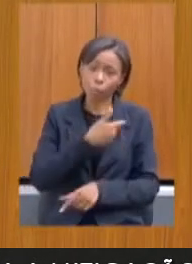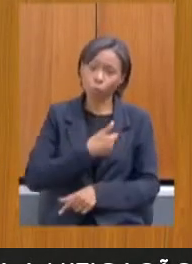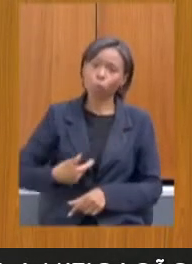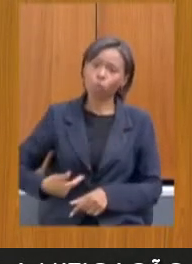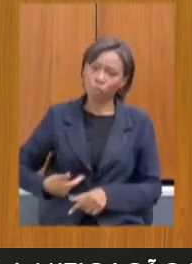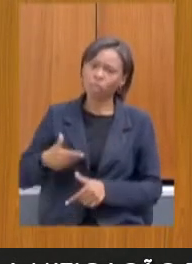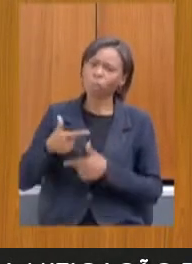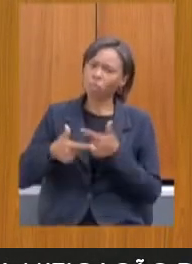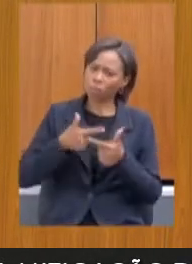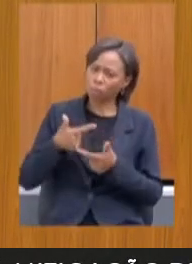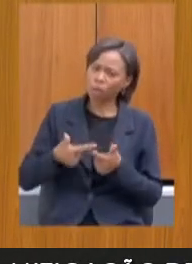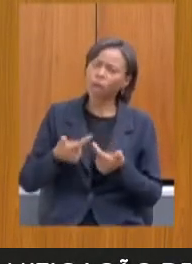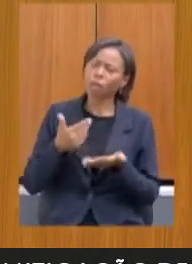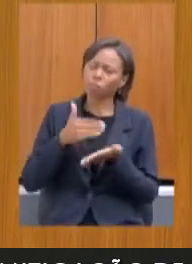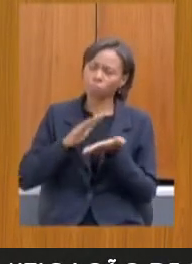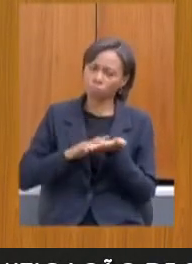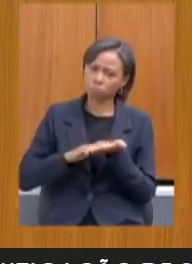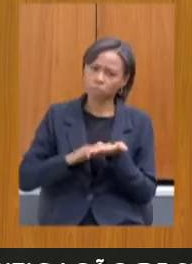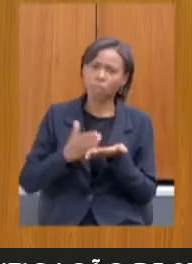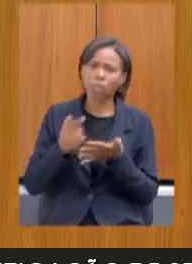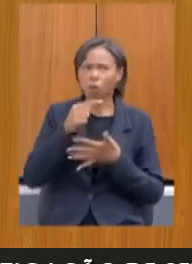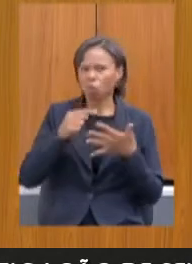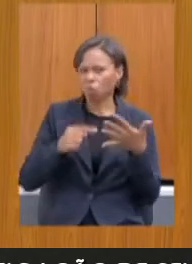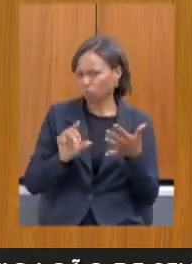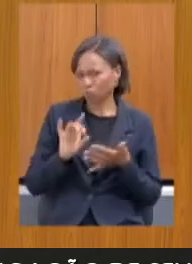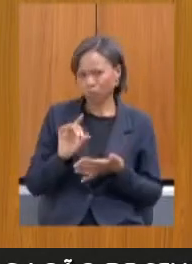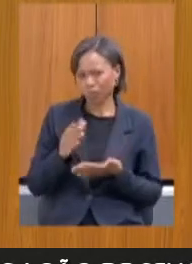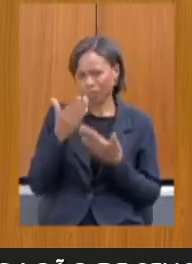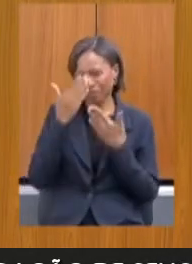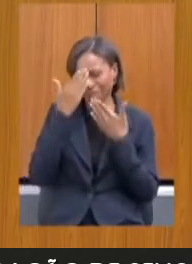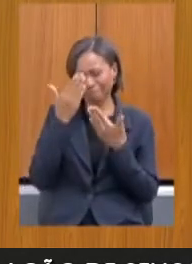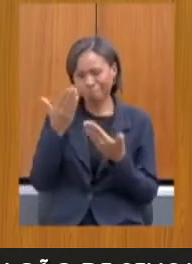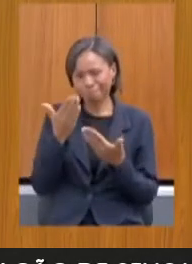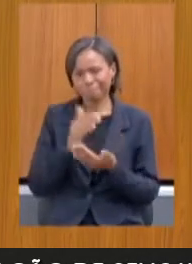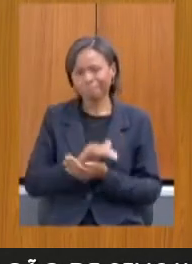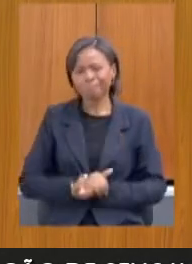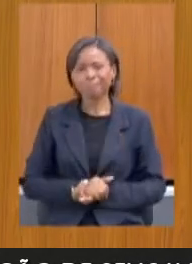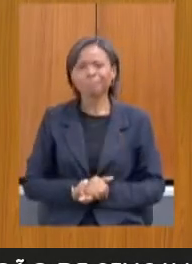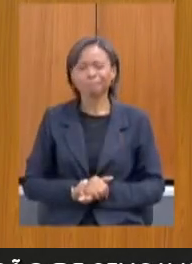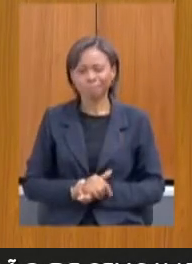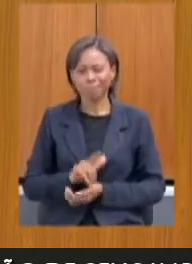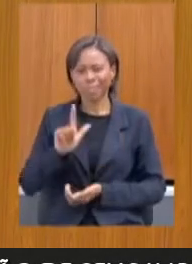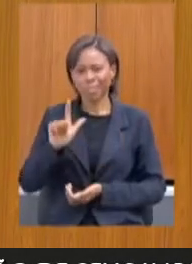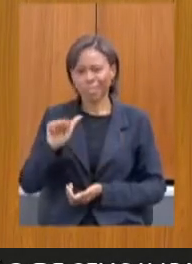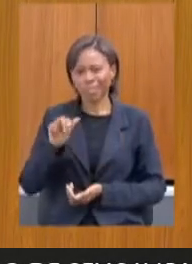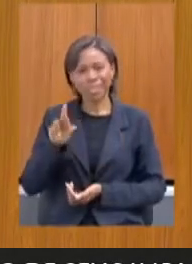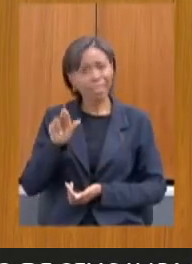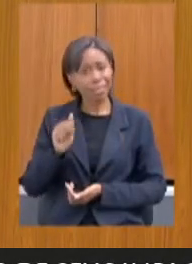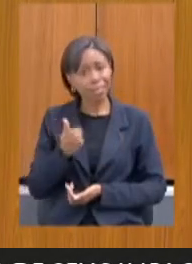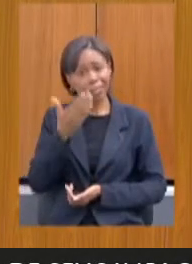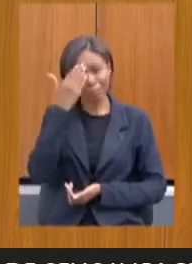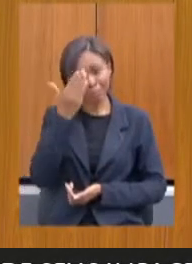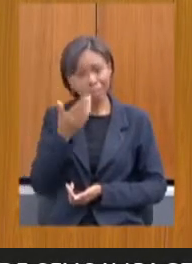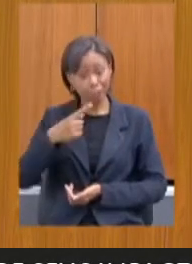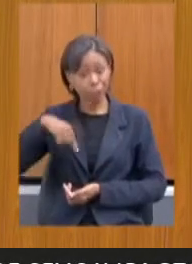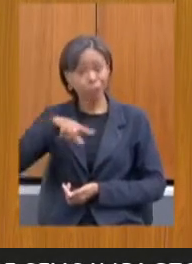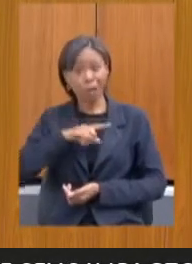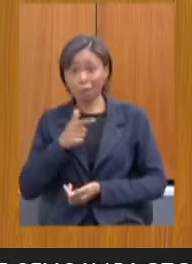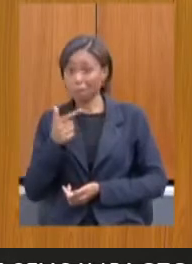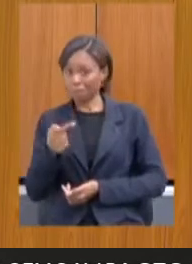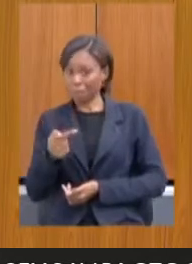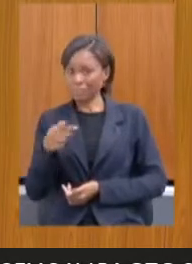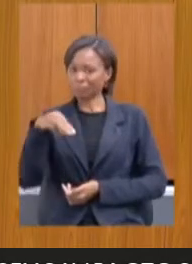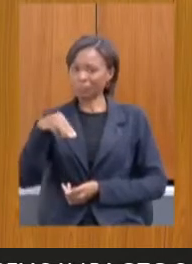fazendo e destacar alguns pontos que eu considero importantes. Obrigada, presidente. Obrigada, Laura. A gente realmente foi bem sete minutos,